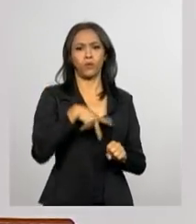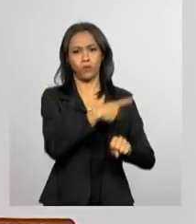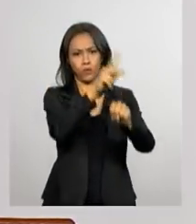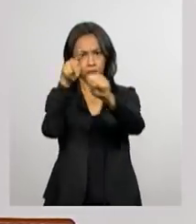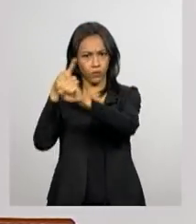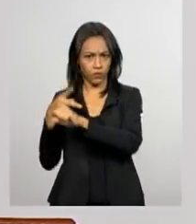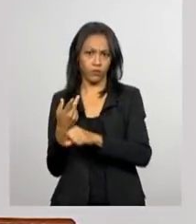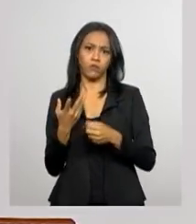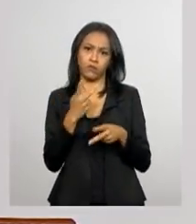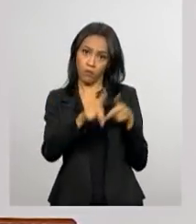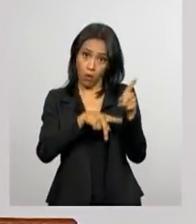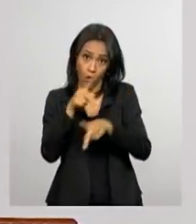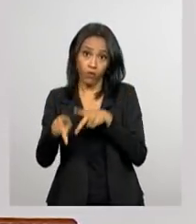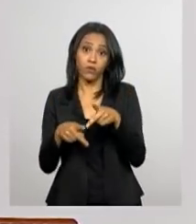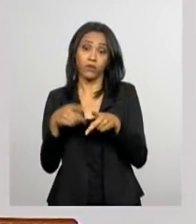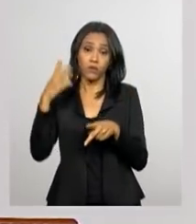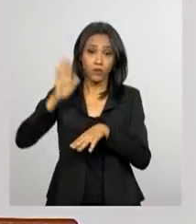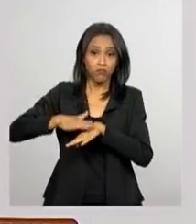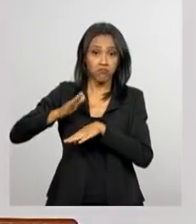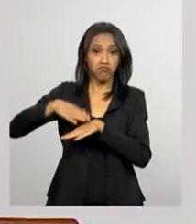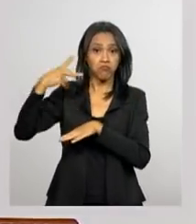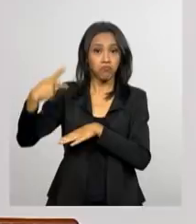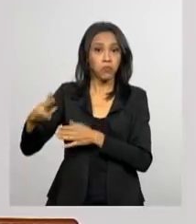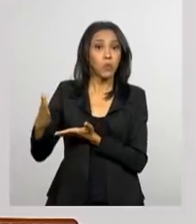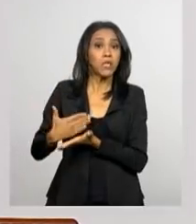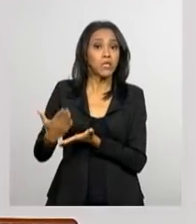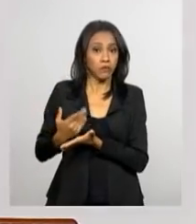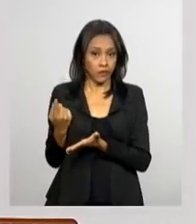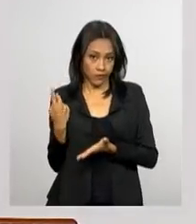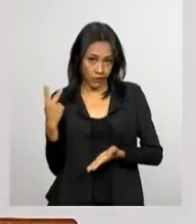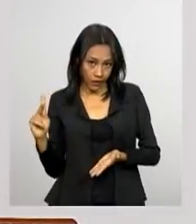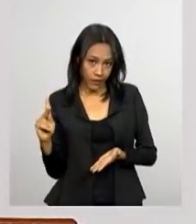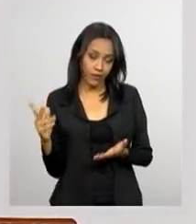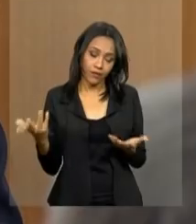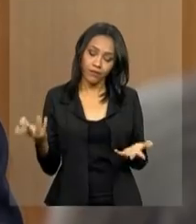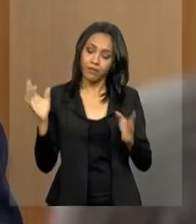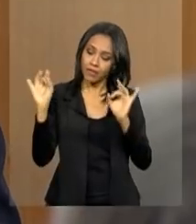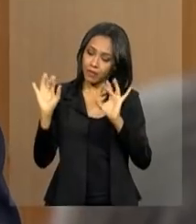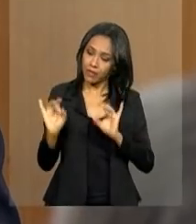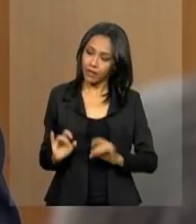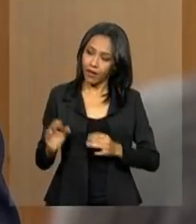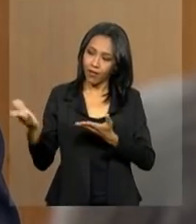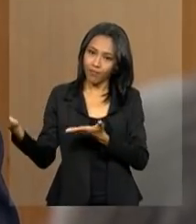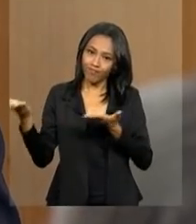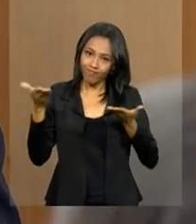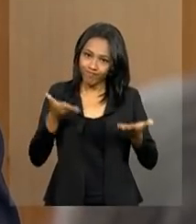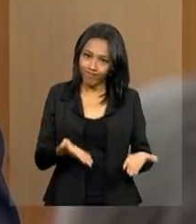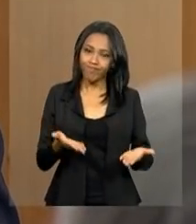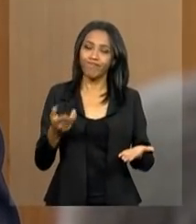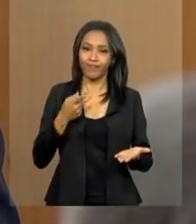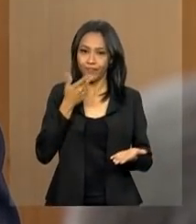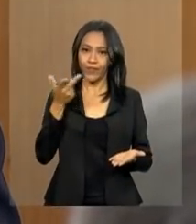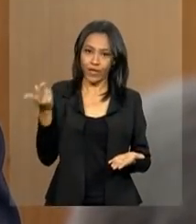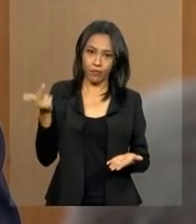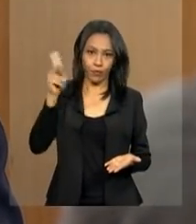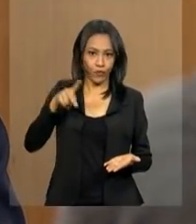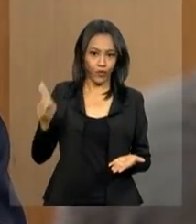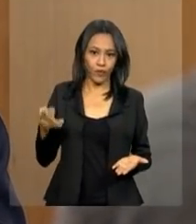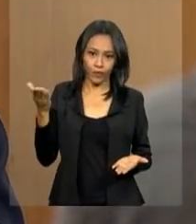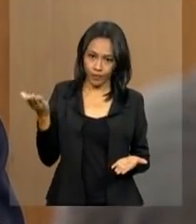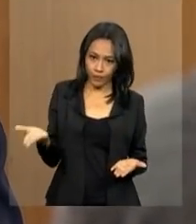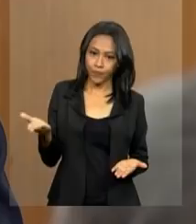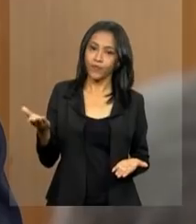do professor Canotilho. Portanto, é uma honra muito especial, professor, que nós possamos fazer